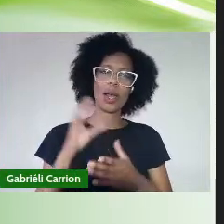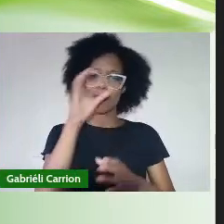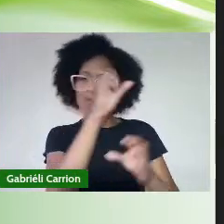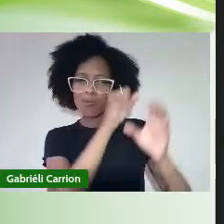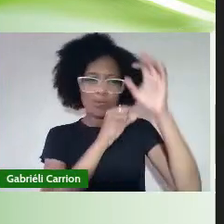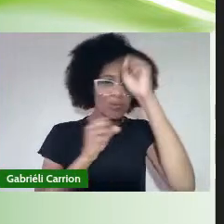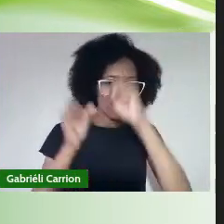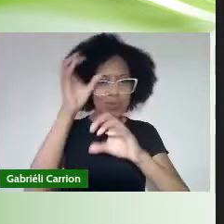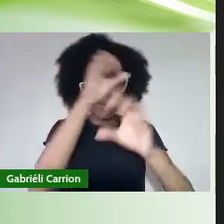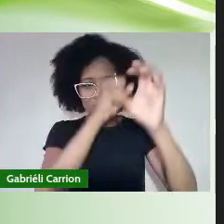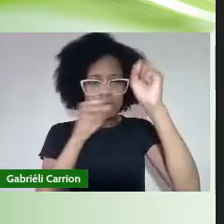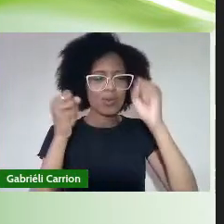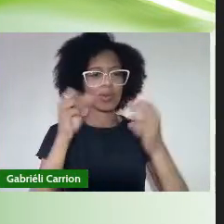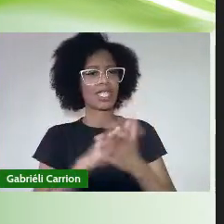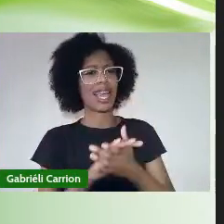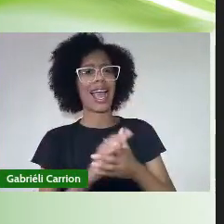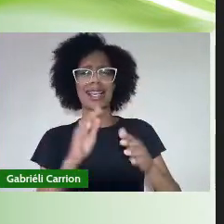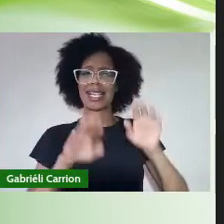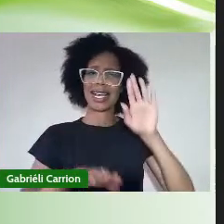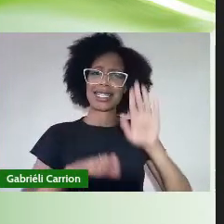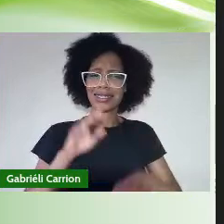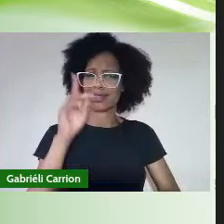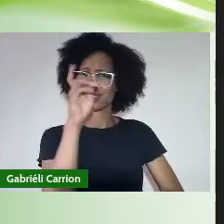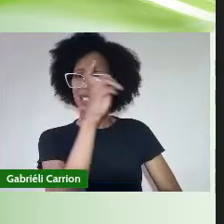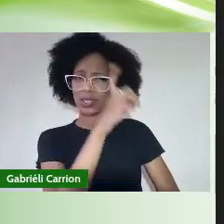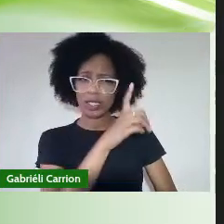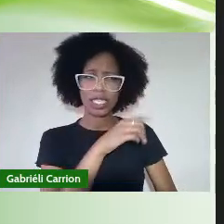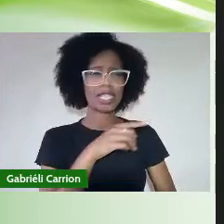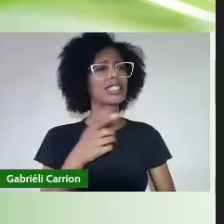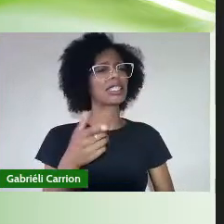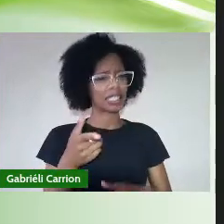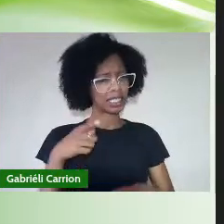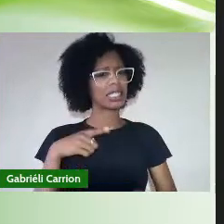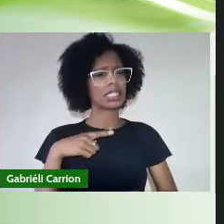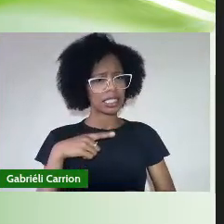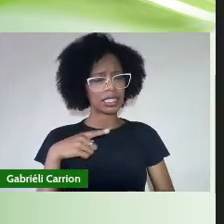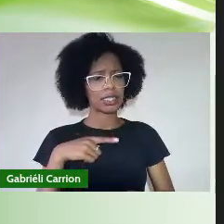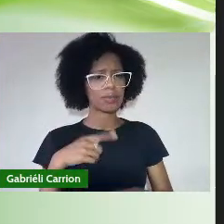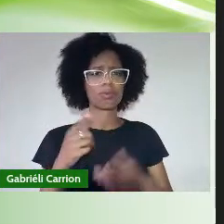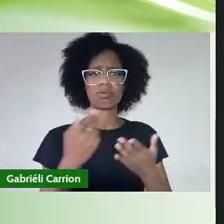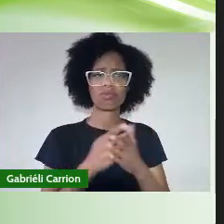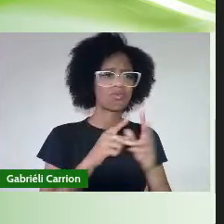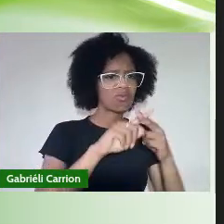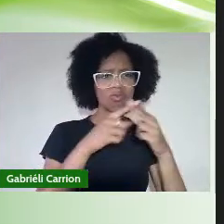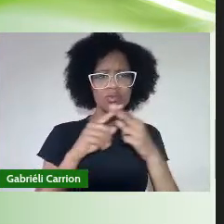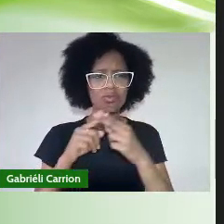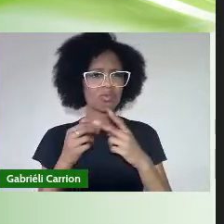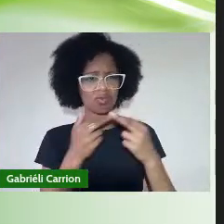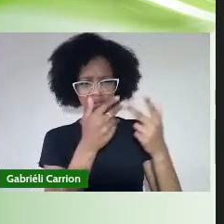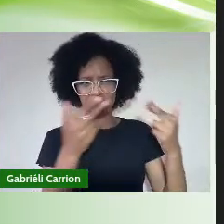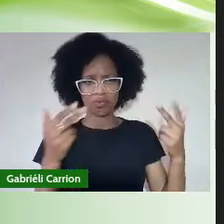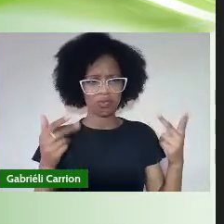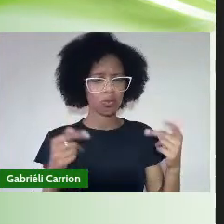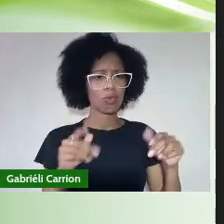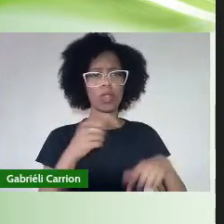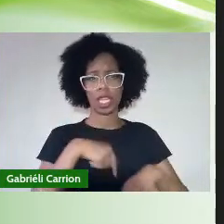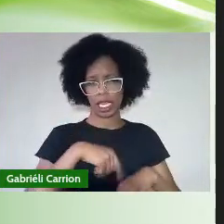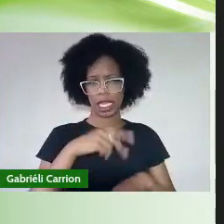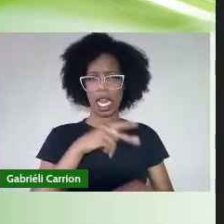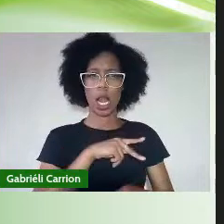as dificuldades Que tivemos Na manutenção da universidade Pública Gratuita e de qualidade